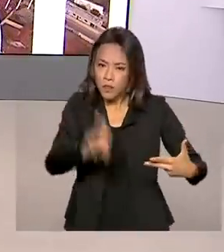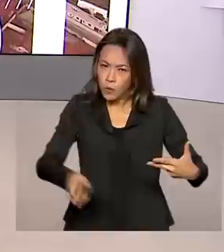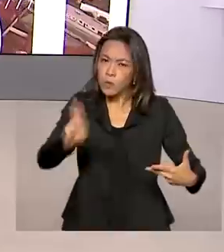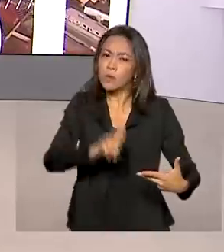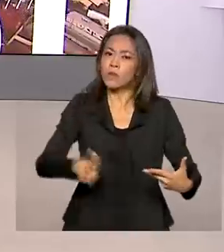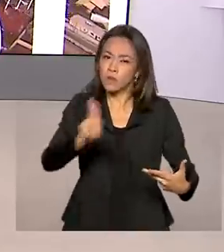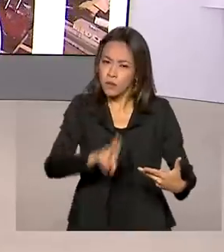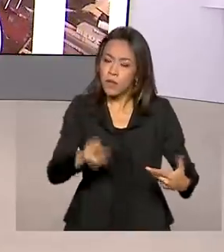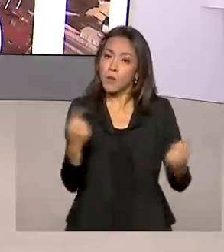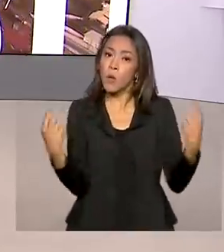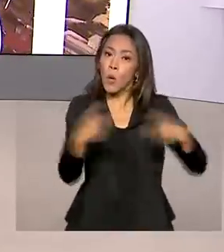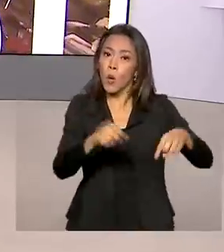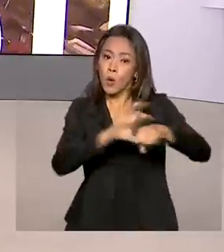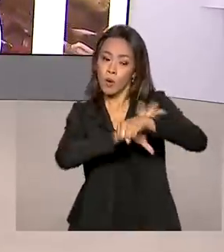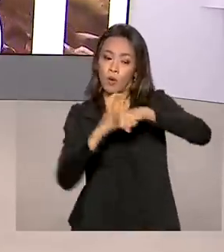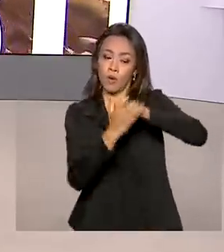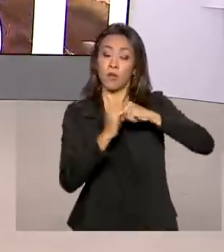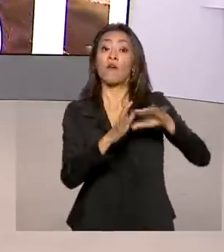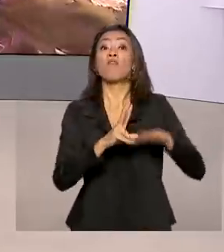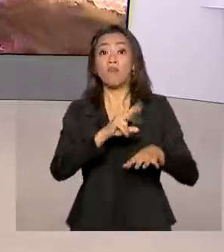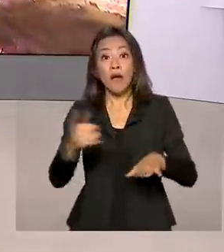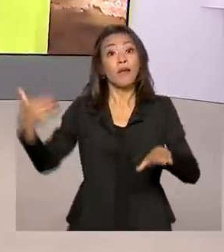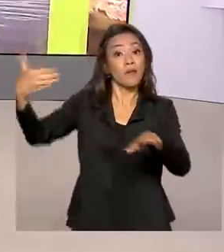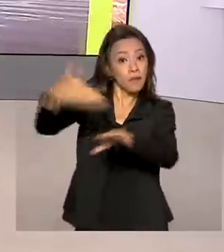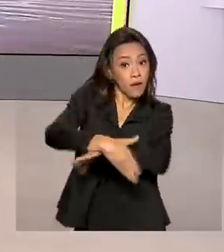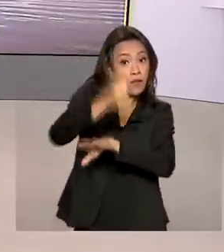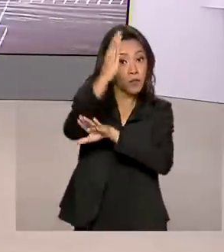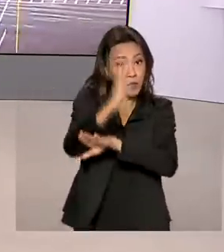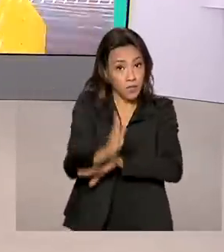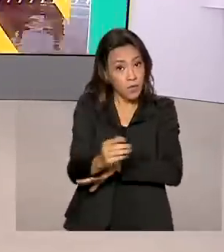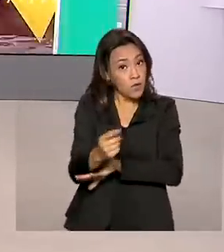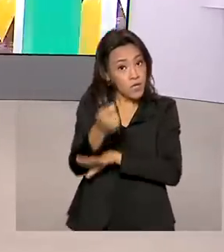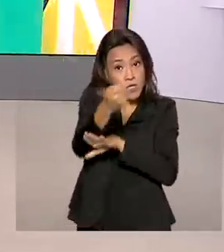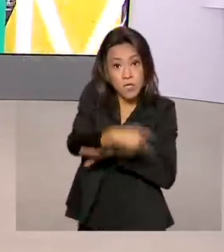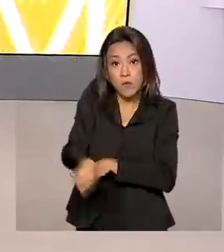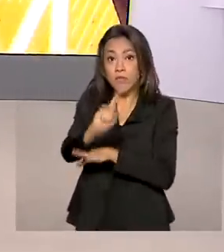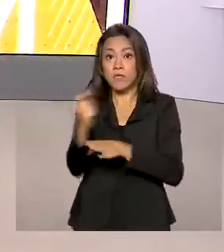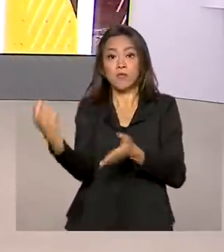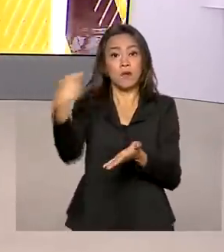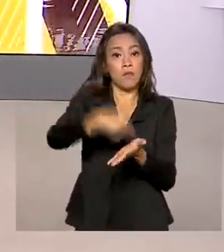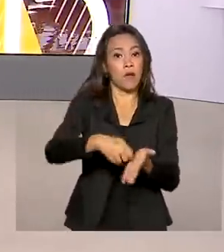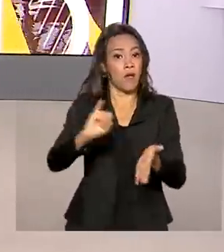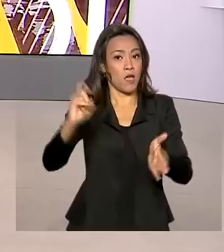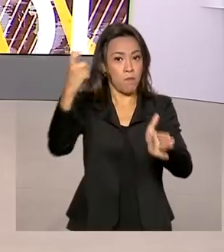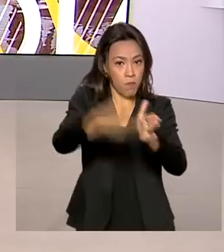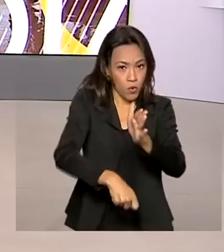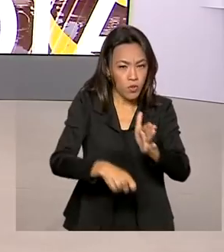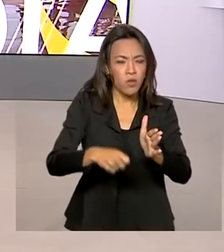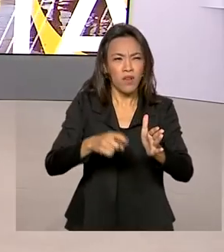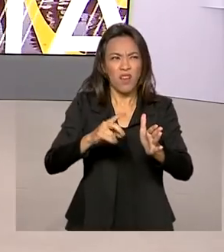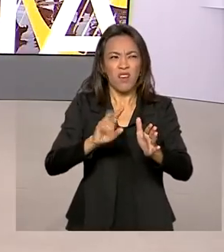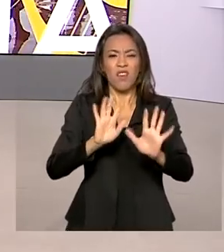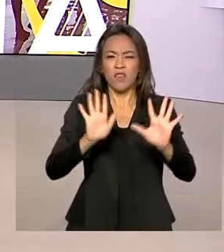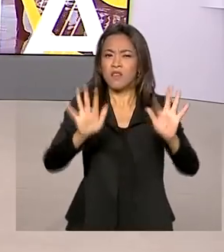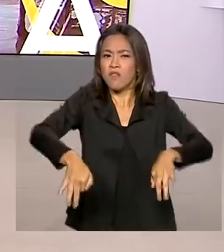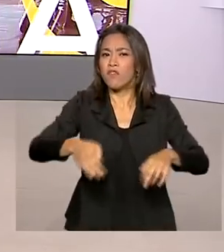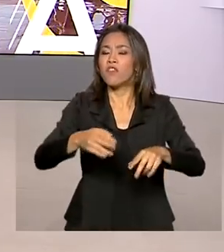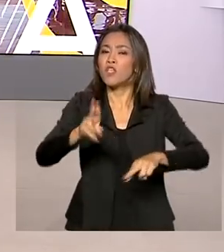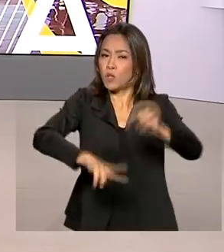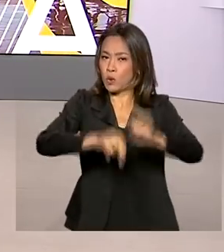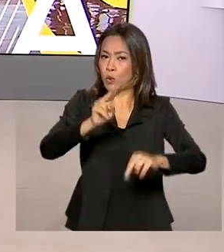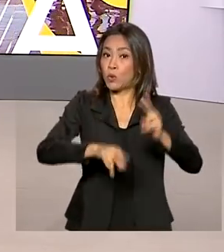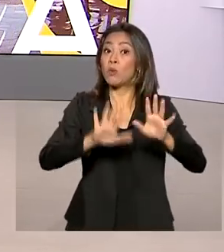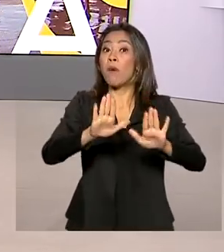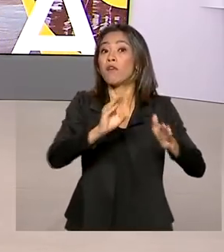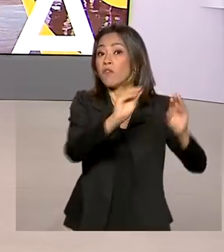vão continuar a entrar no Brasil sem pagar tarifa de importação. A isenção terminaria em junho, mas foi prorrogada pelo